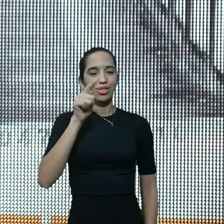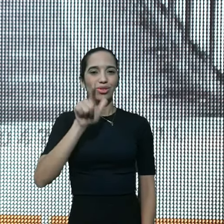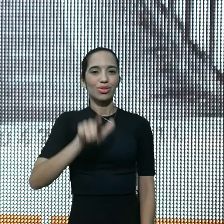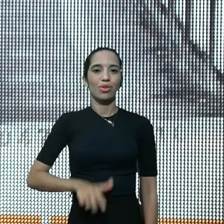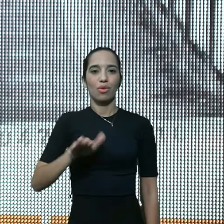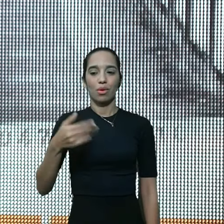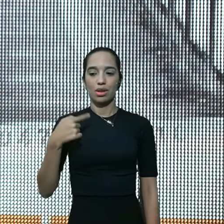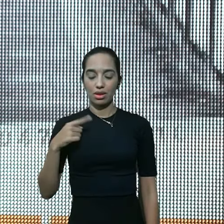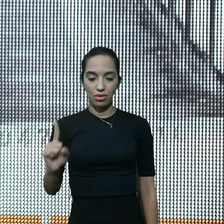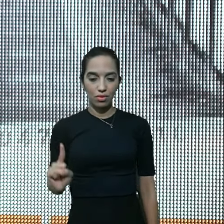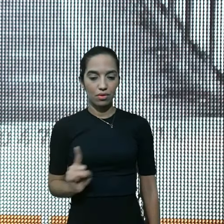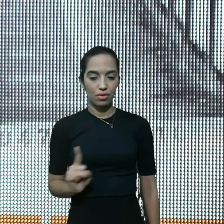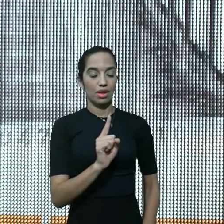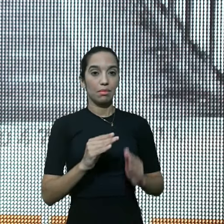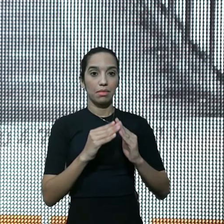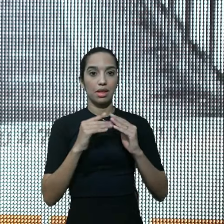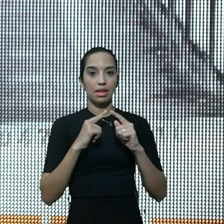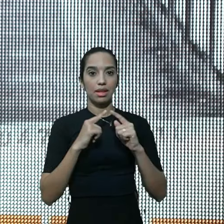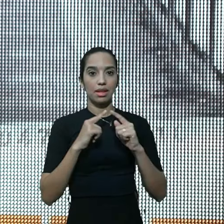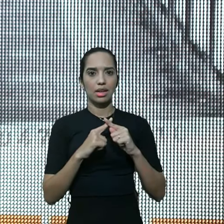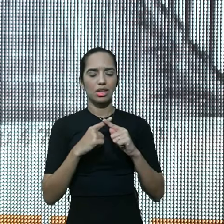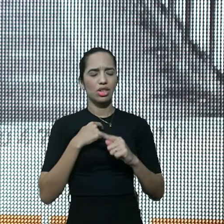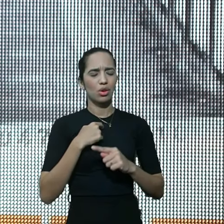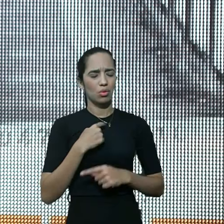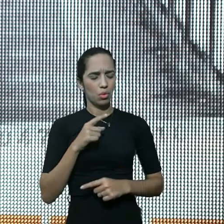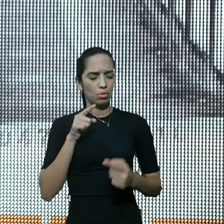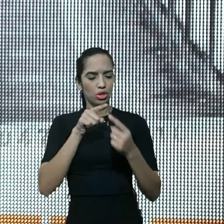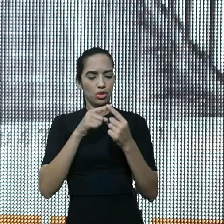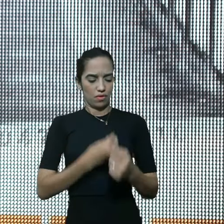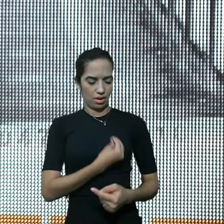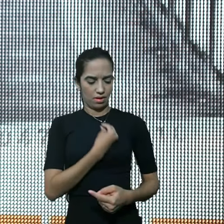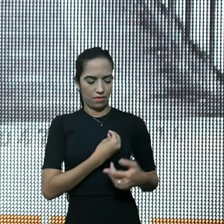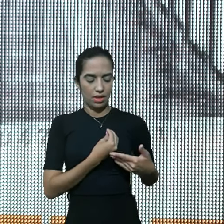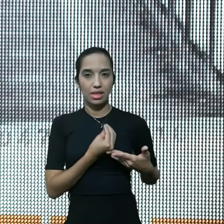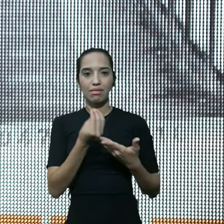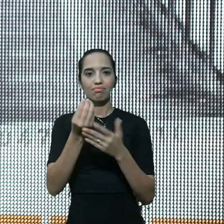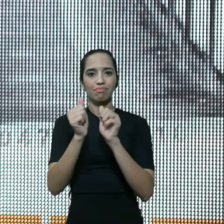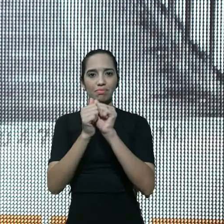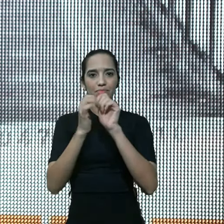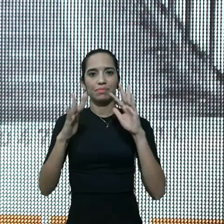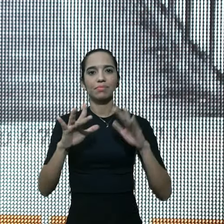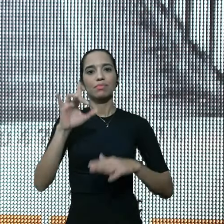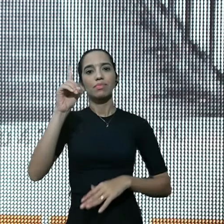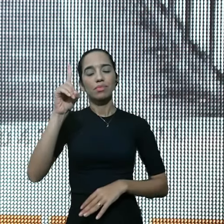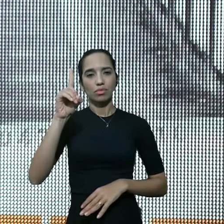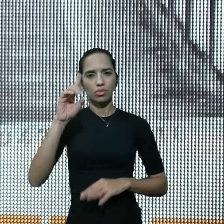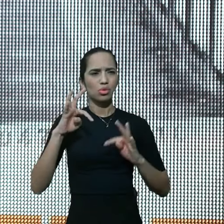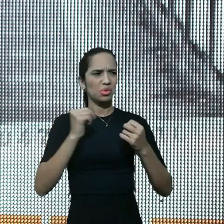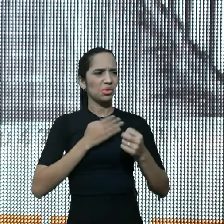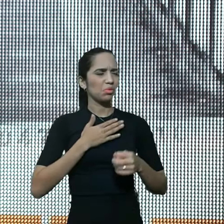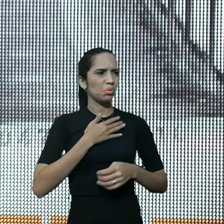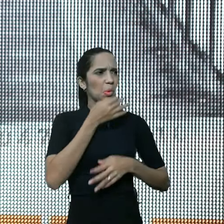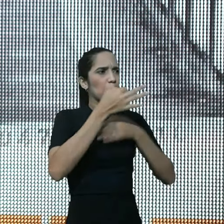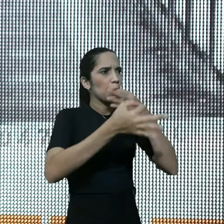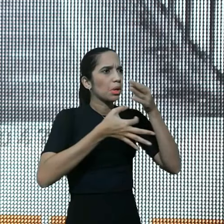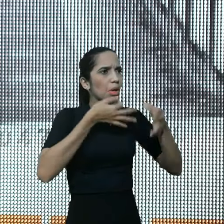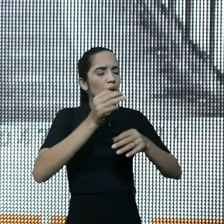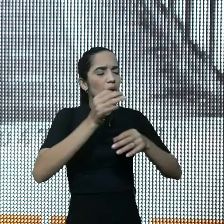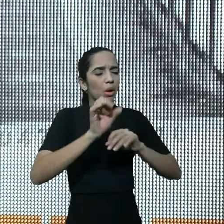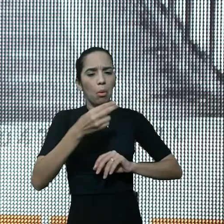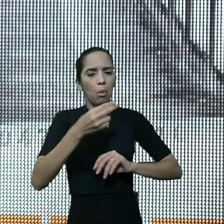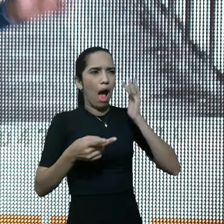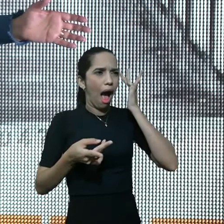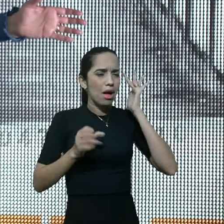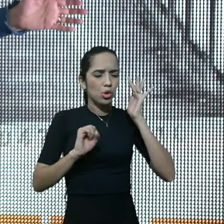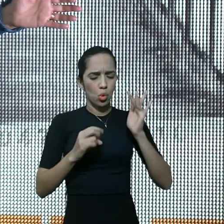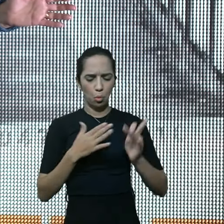quando eu vim para a igreja, de viver, para a glória dEle, de deixar, que os meus achismos, ou, até as